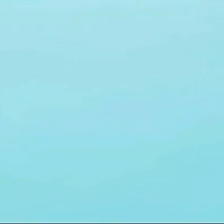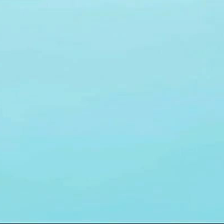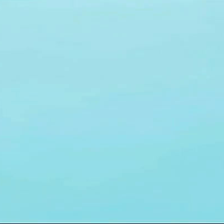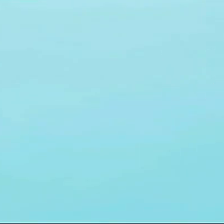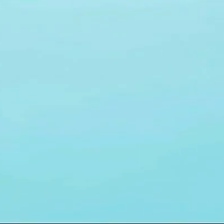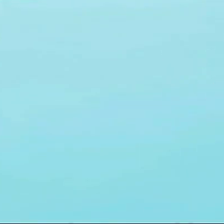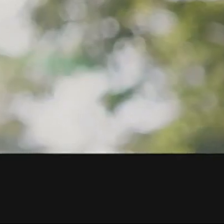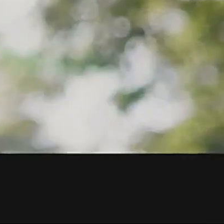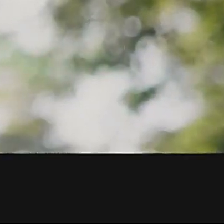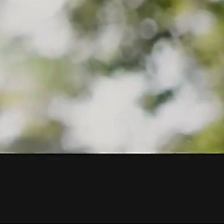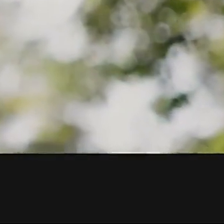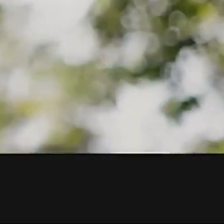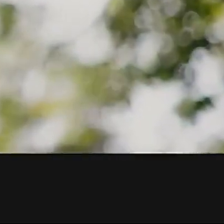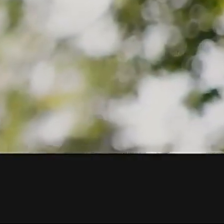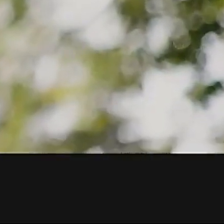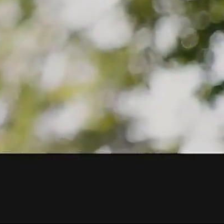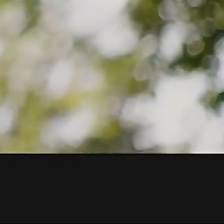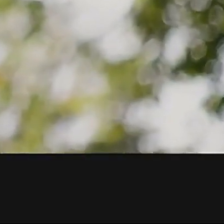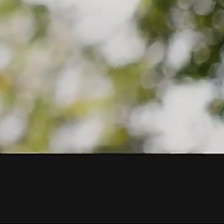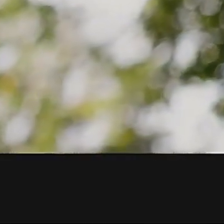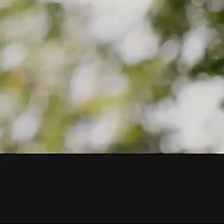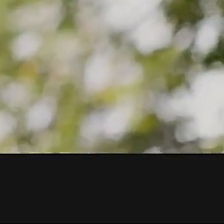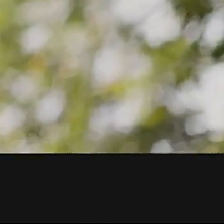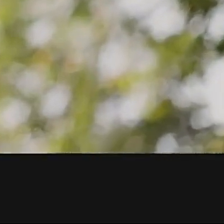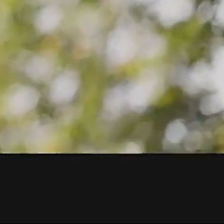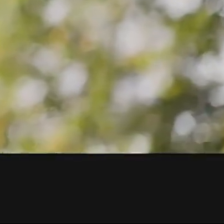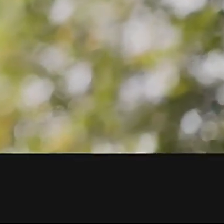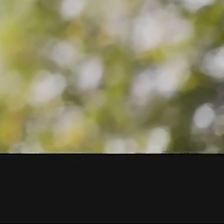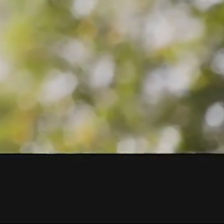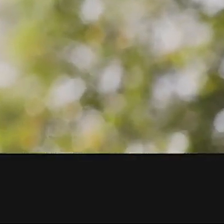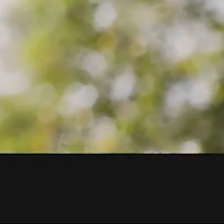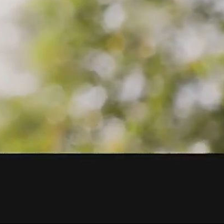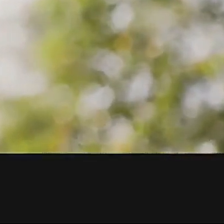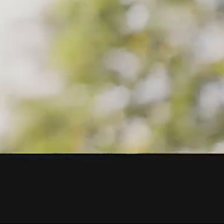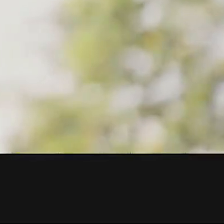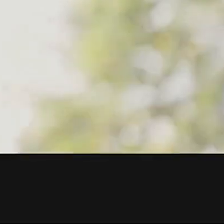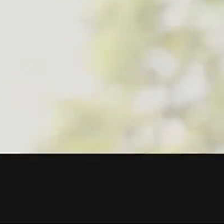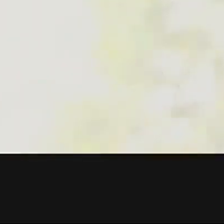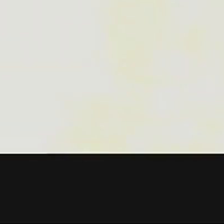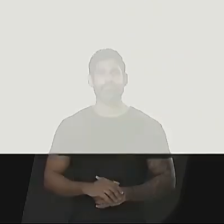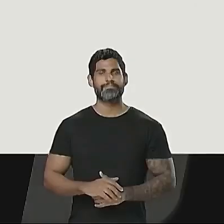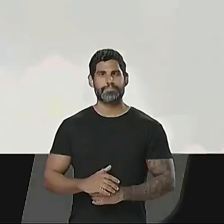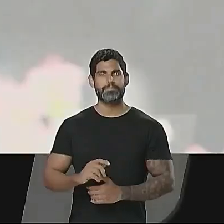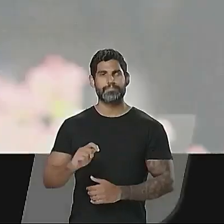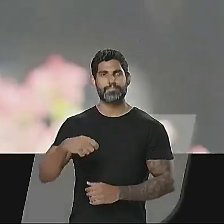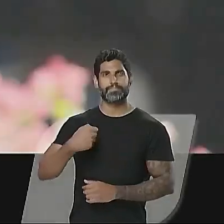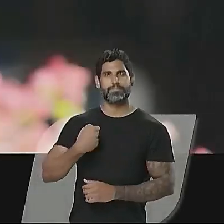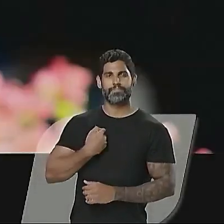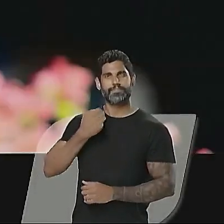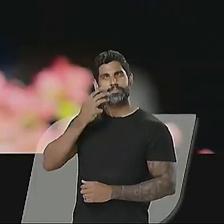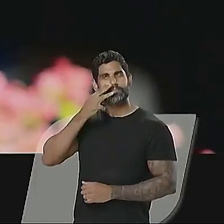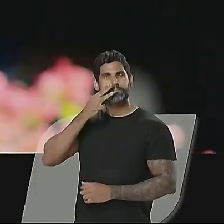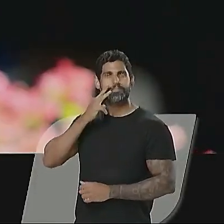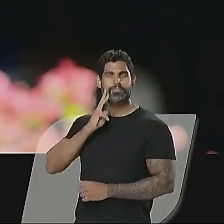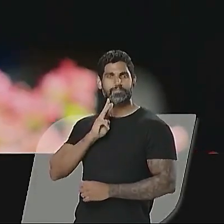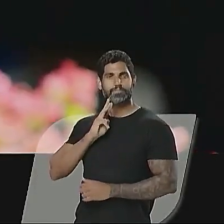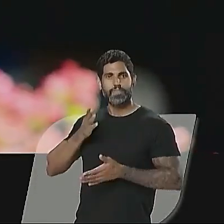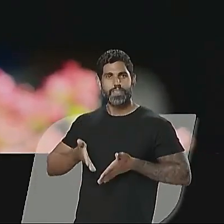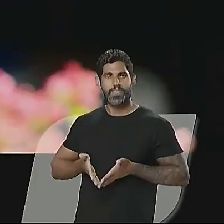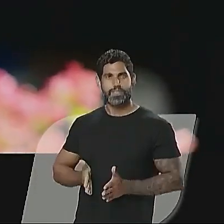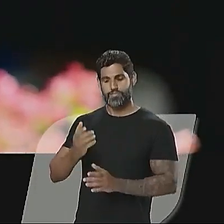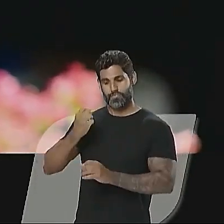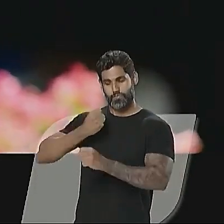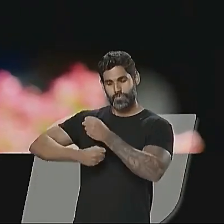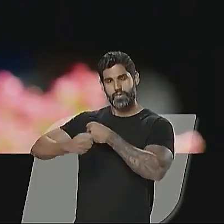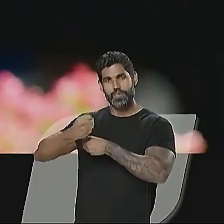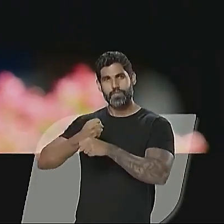Vamos ganhar. Eu sou o Marcelo Queiroga. Eu nasci no